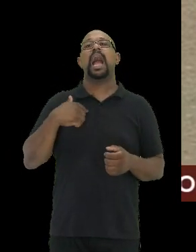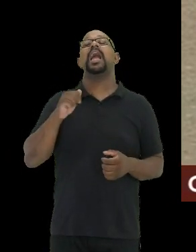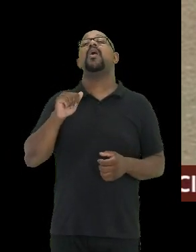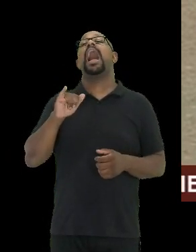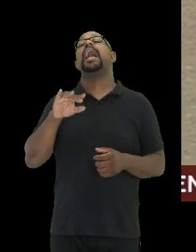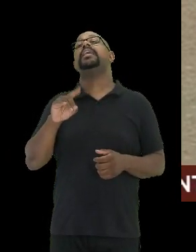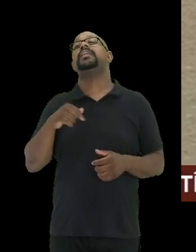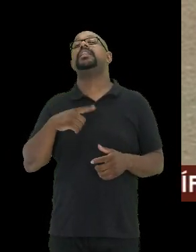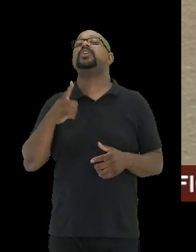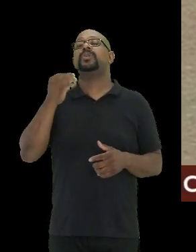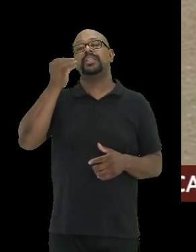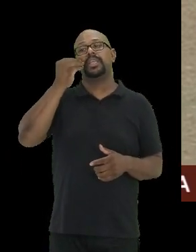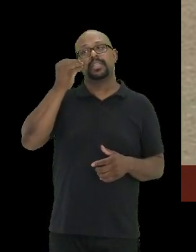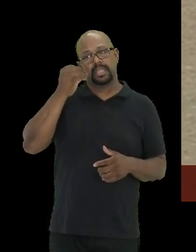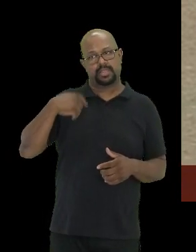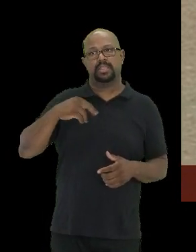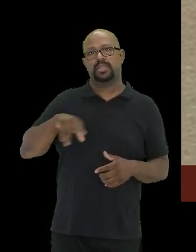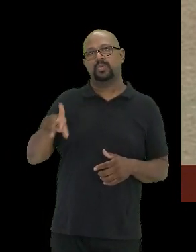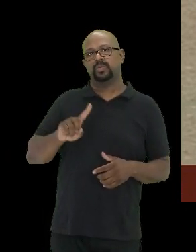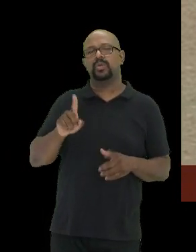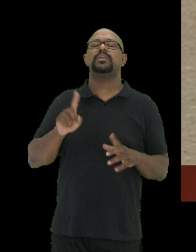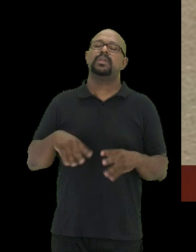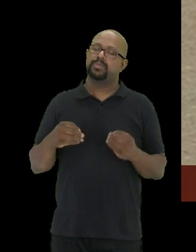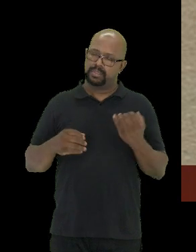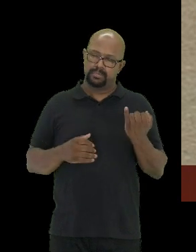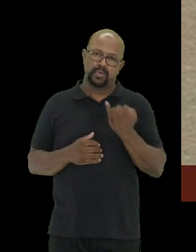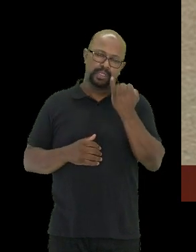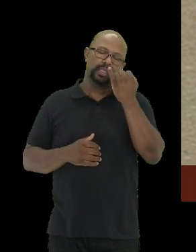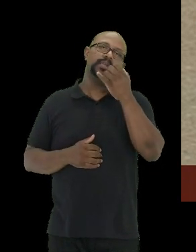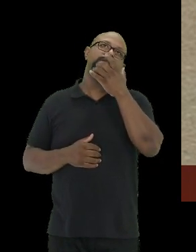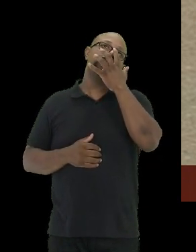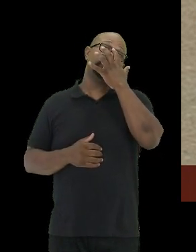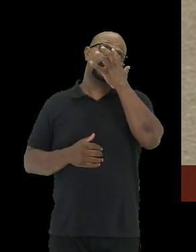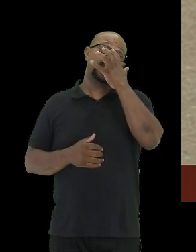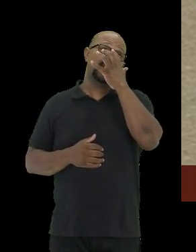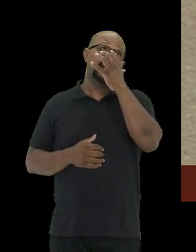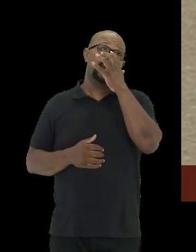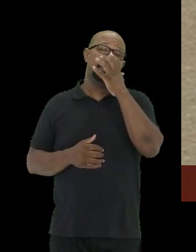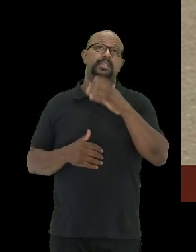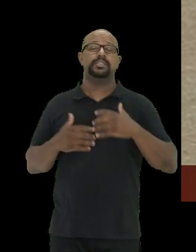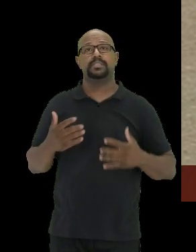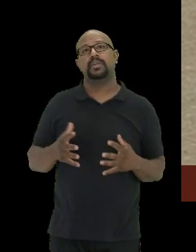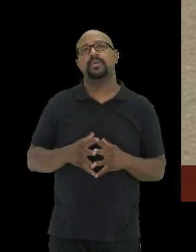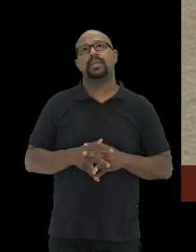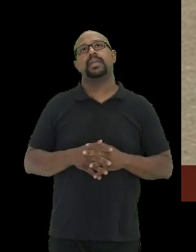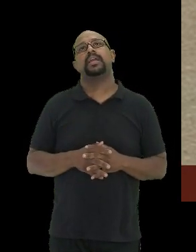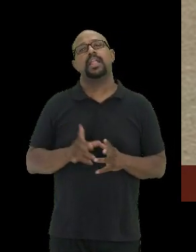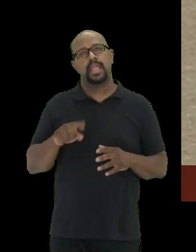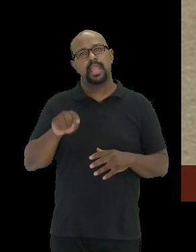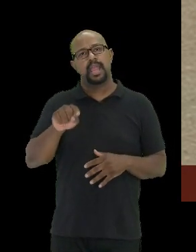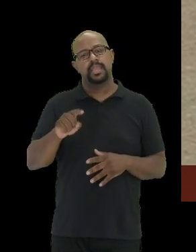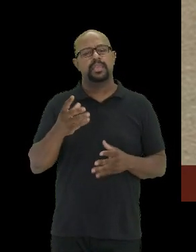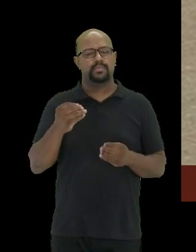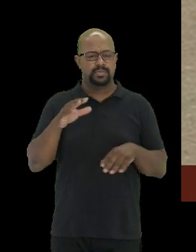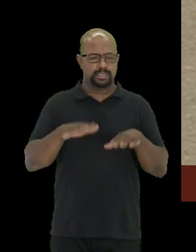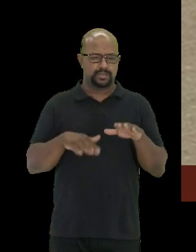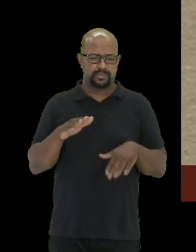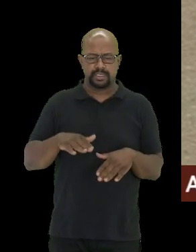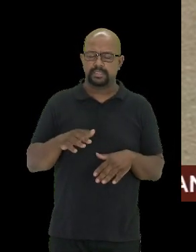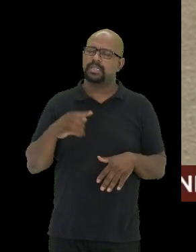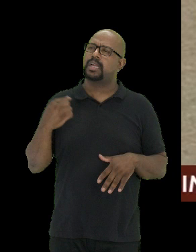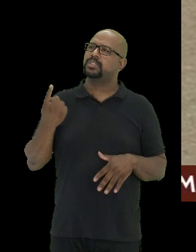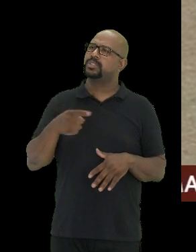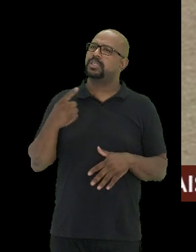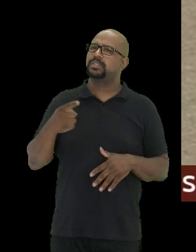tentando ser e não sou, eu acho que isso é muito importante. Então, é aí que muitas vezes a